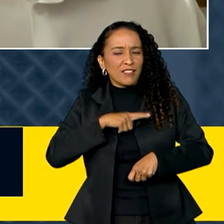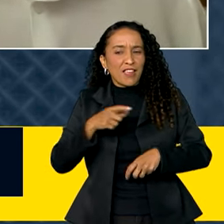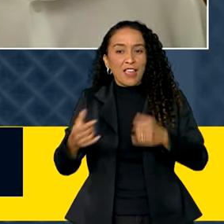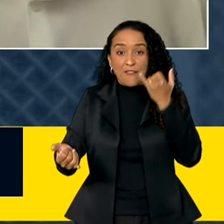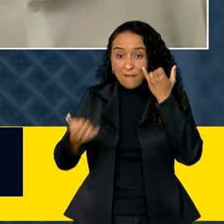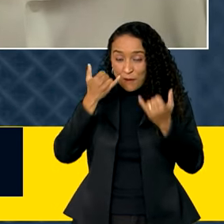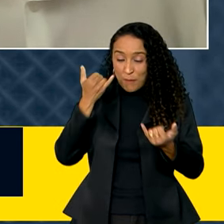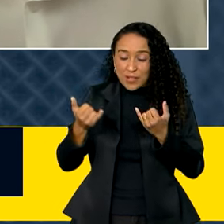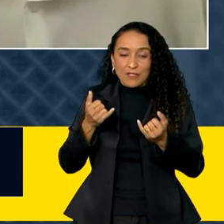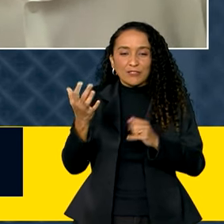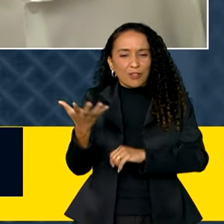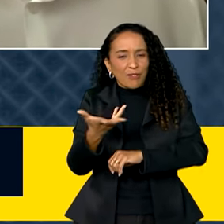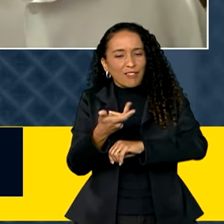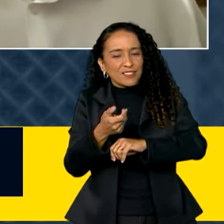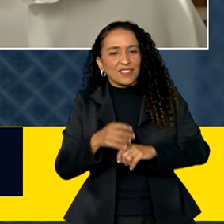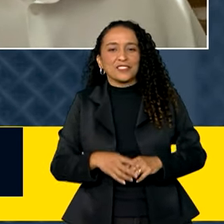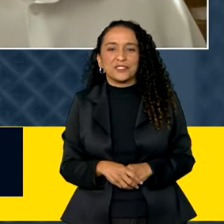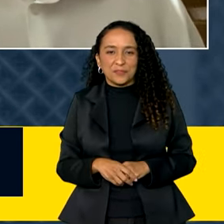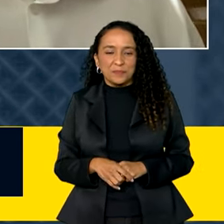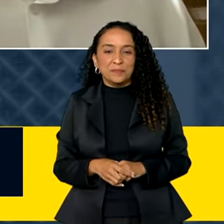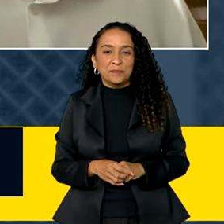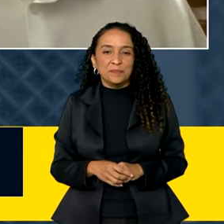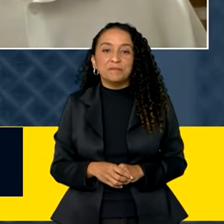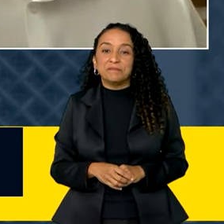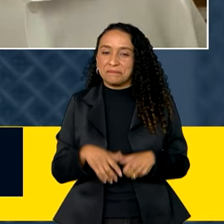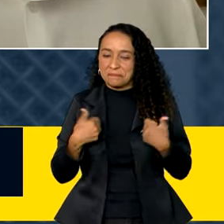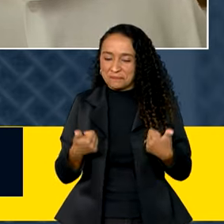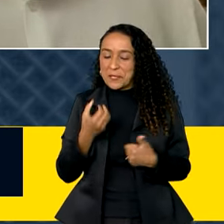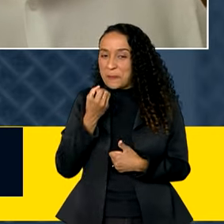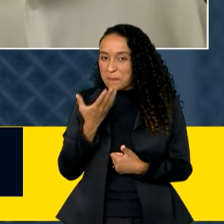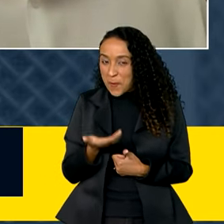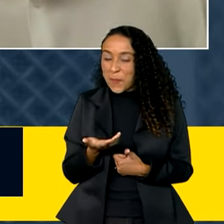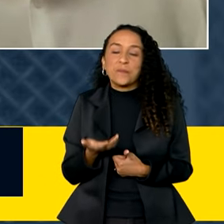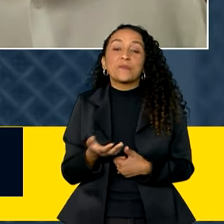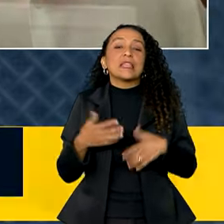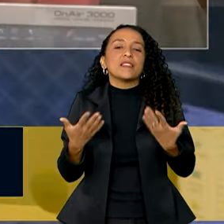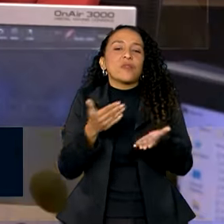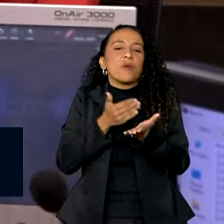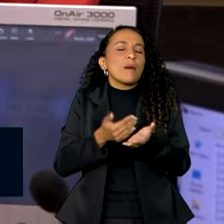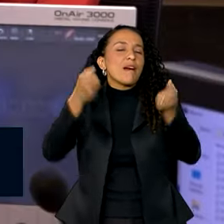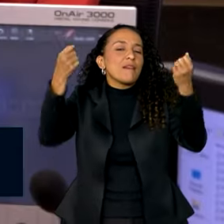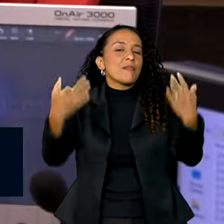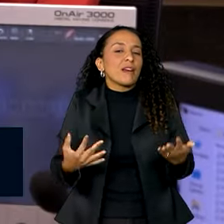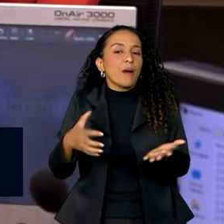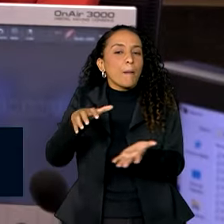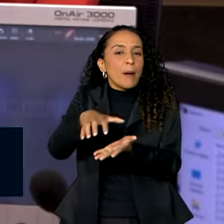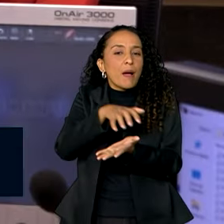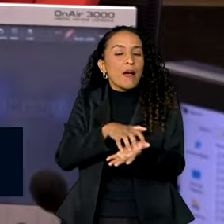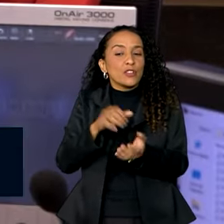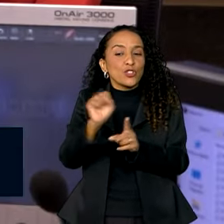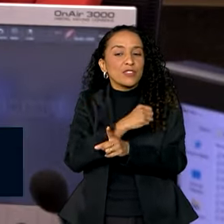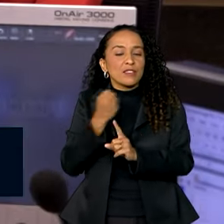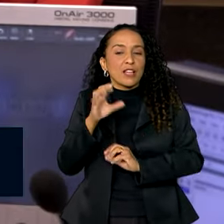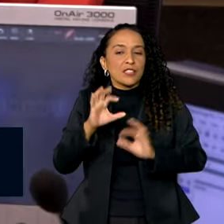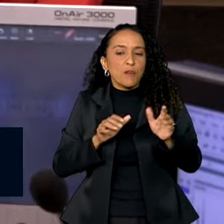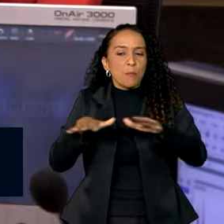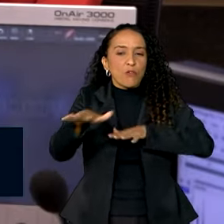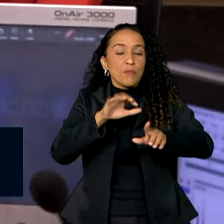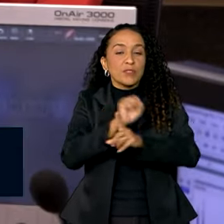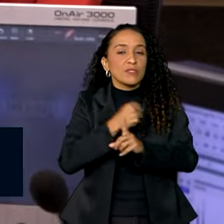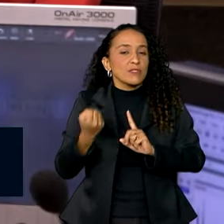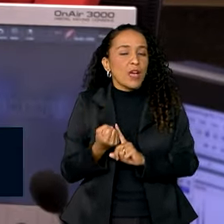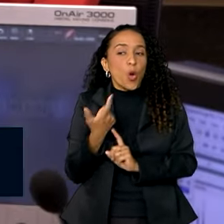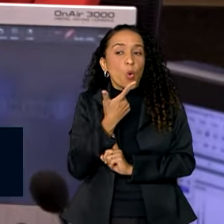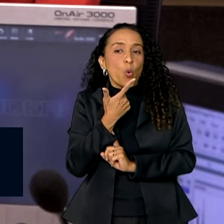notícia com qualidade. Bem, ministro, que bom. Vamos começar falando das organizações da sociedade civil, os movimentos sociais